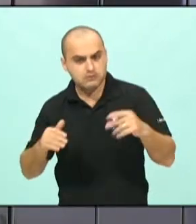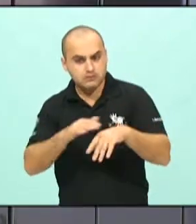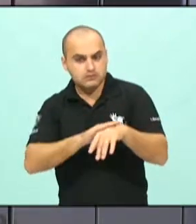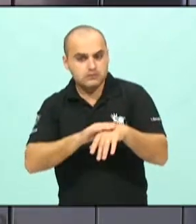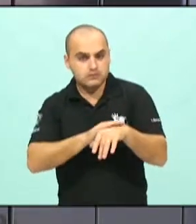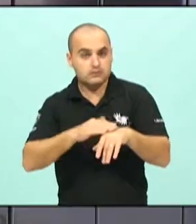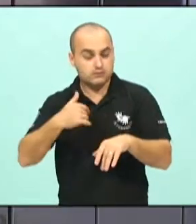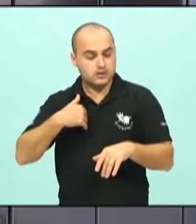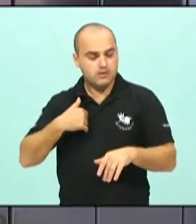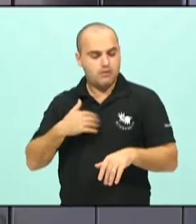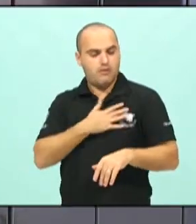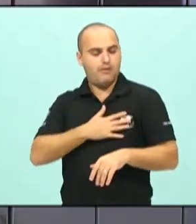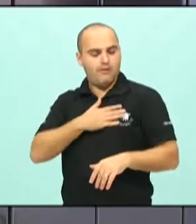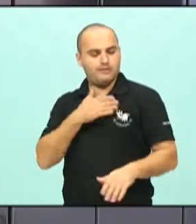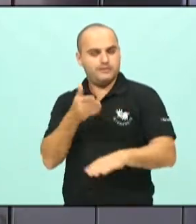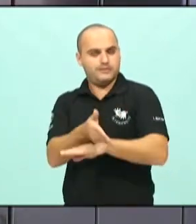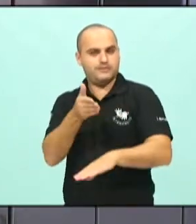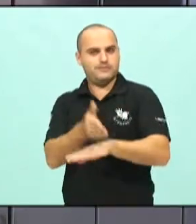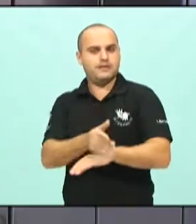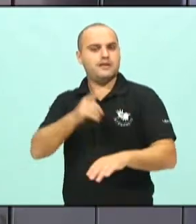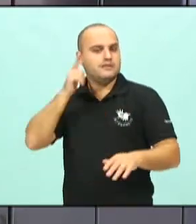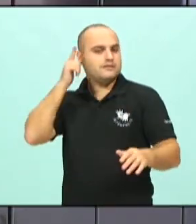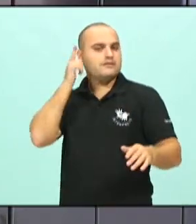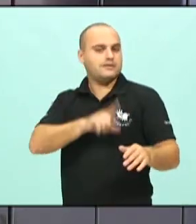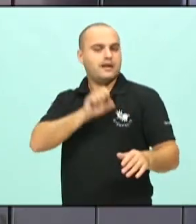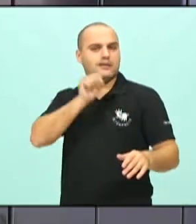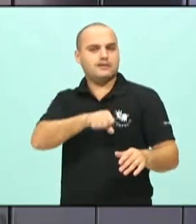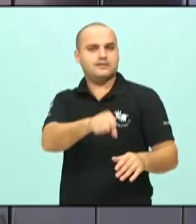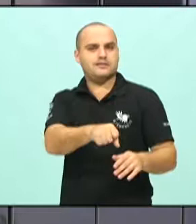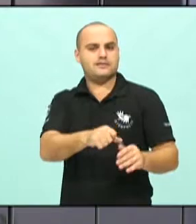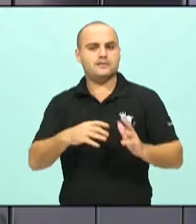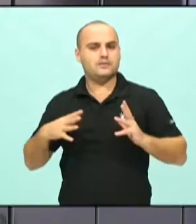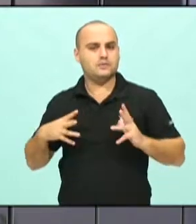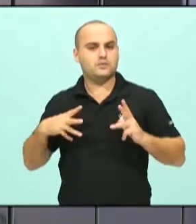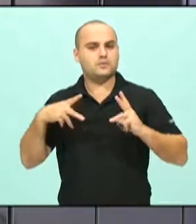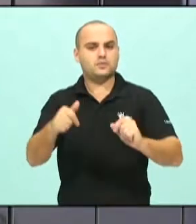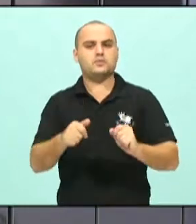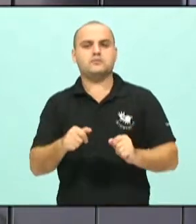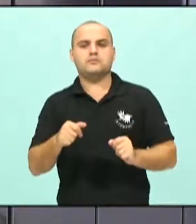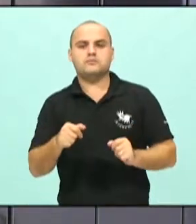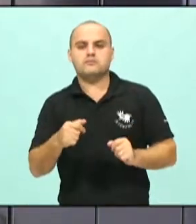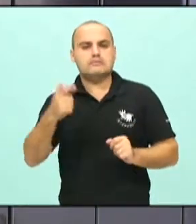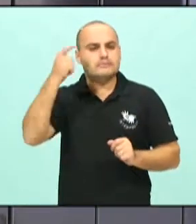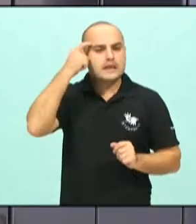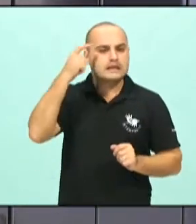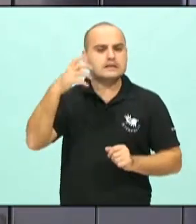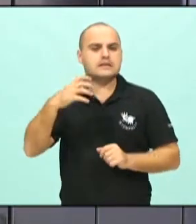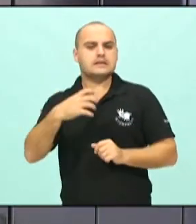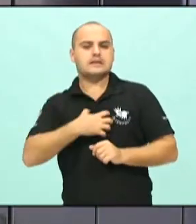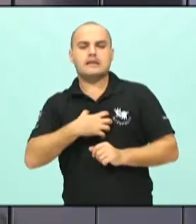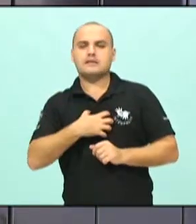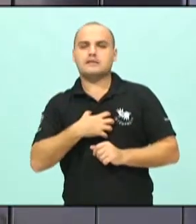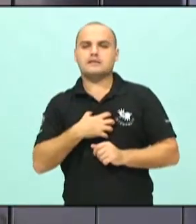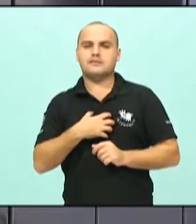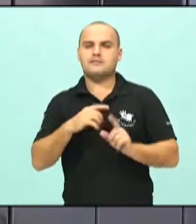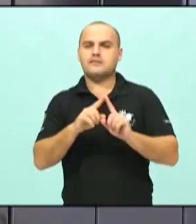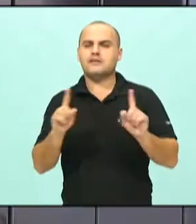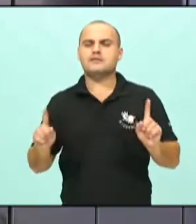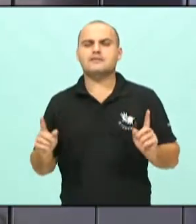que gosto bastante de participar, porque a gente consegue expressar o que a gente pensa e gostaria de falar, mas